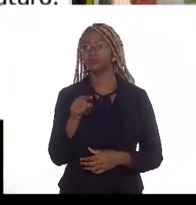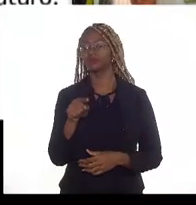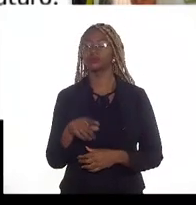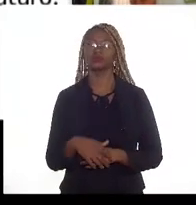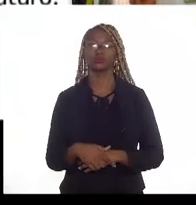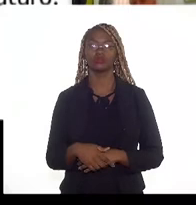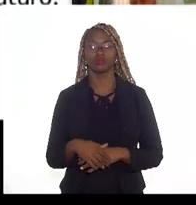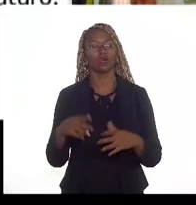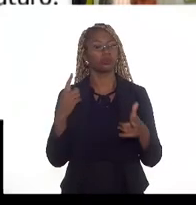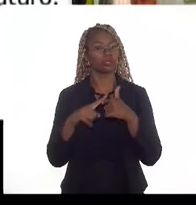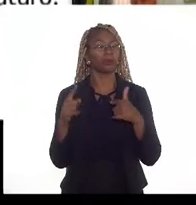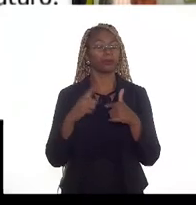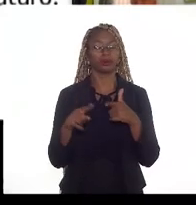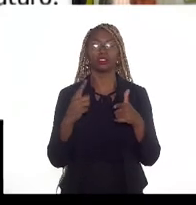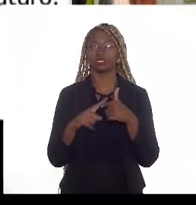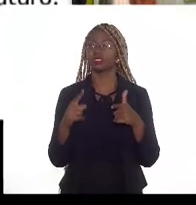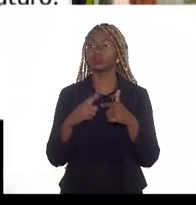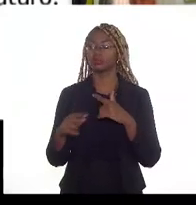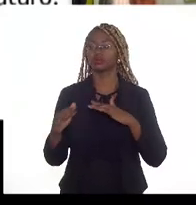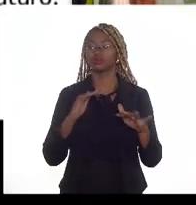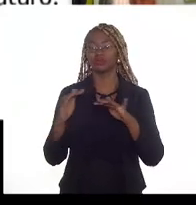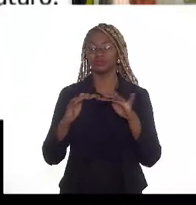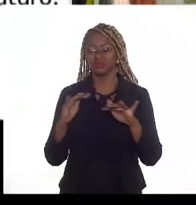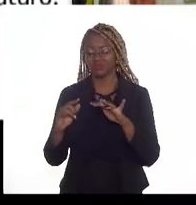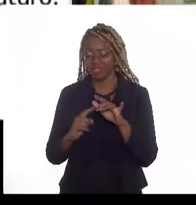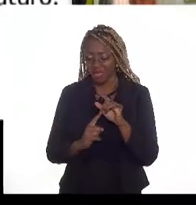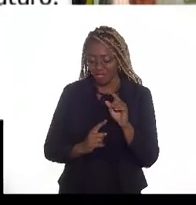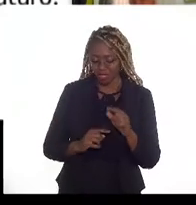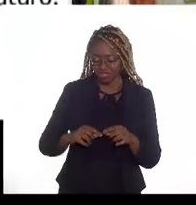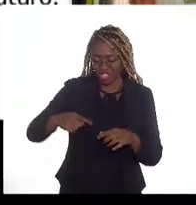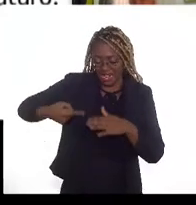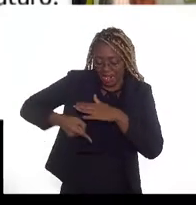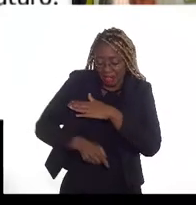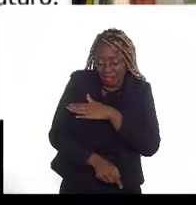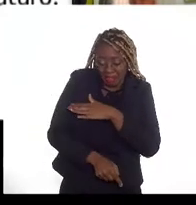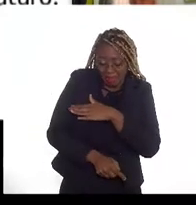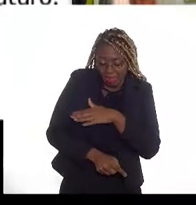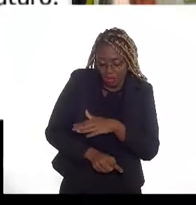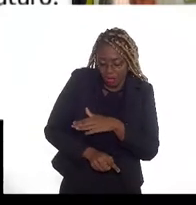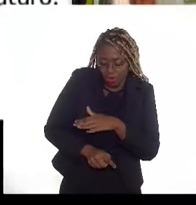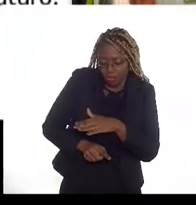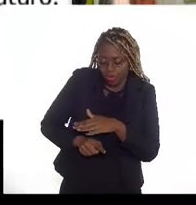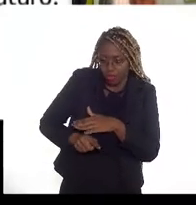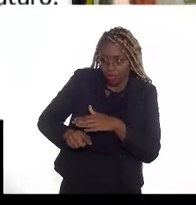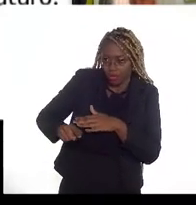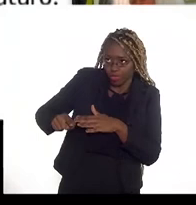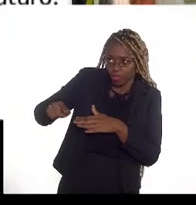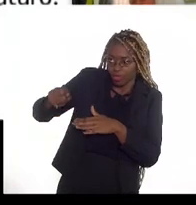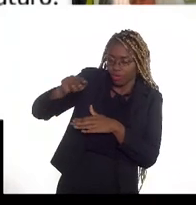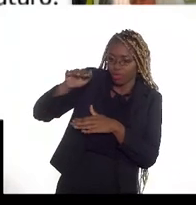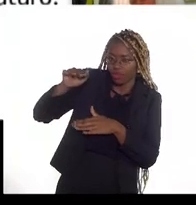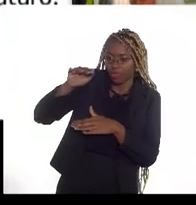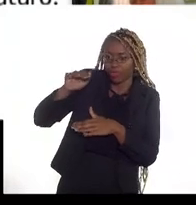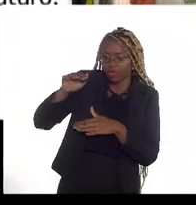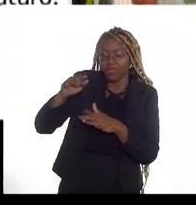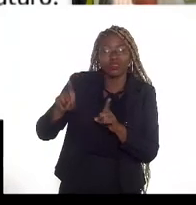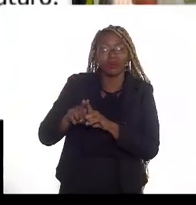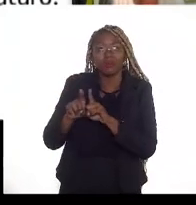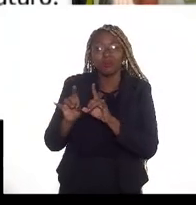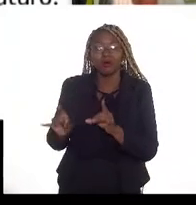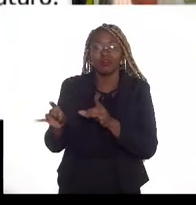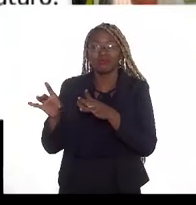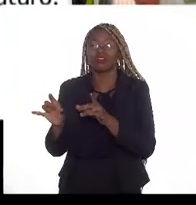problema grande para movimentar ele para a terra, para ofertar ao mercado, em longas distâncias, em